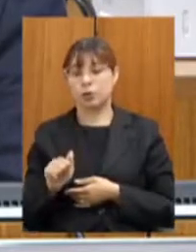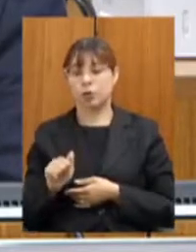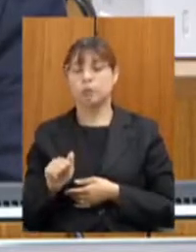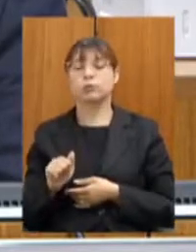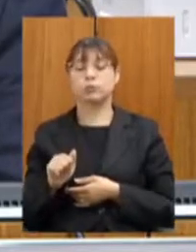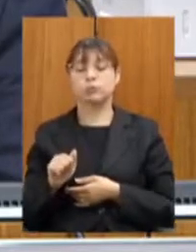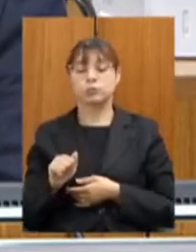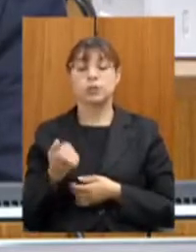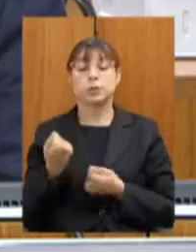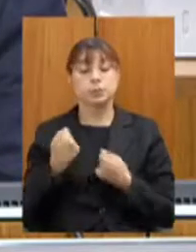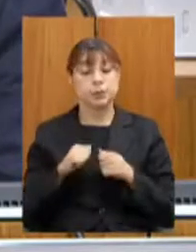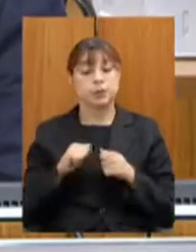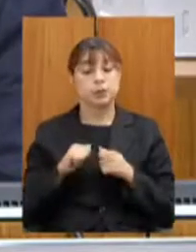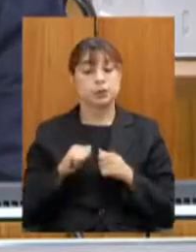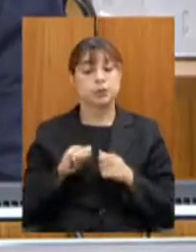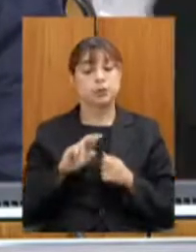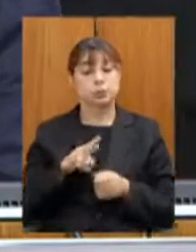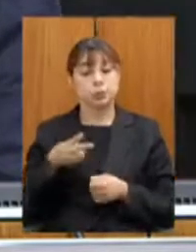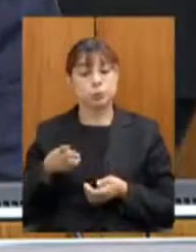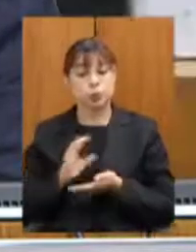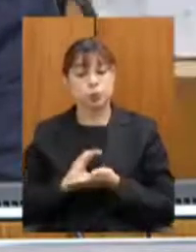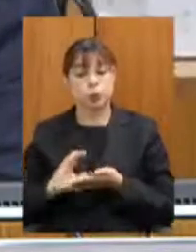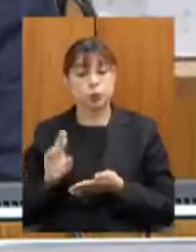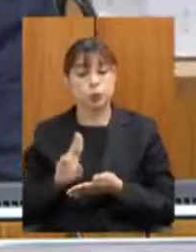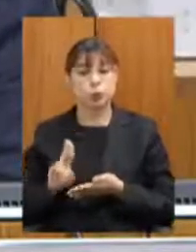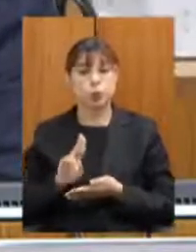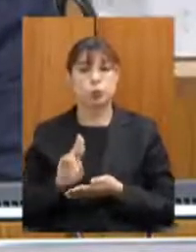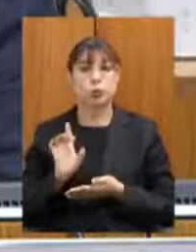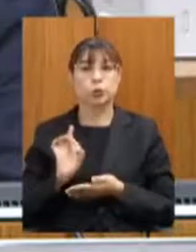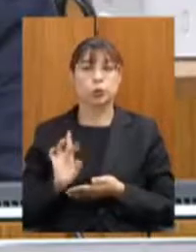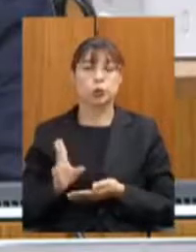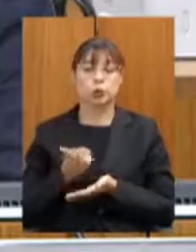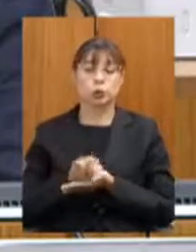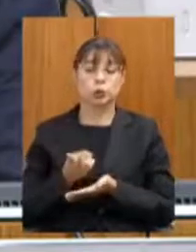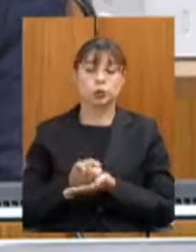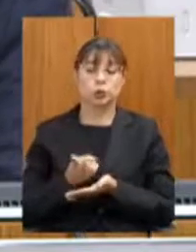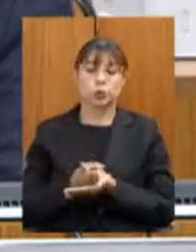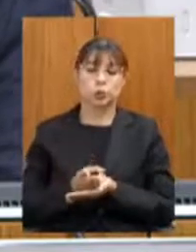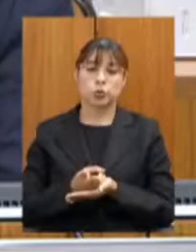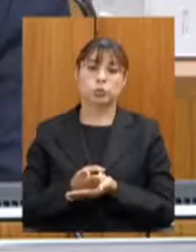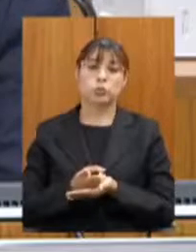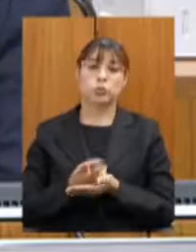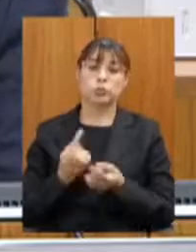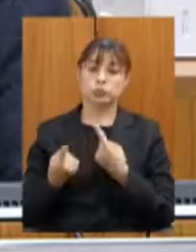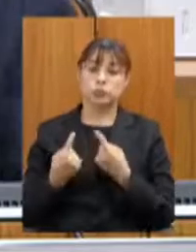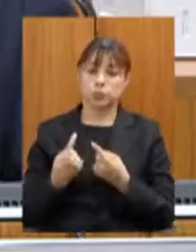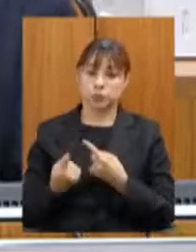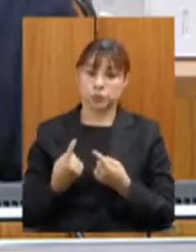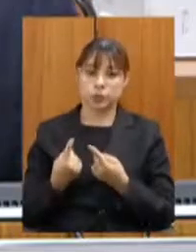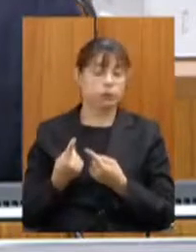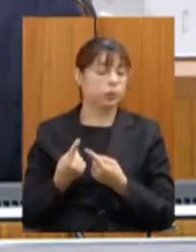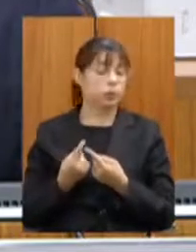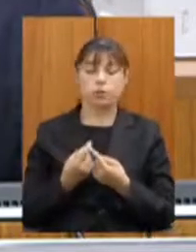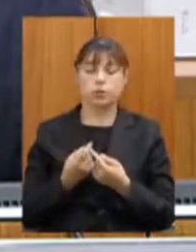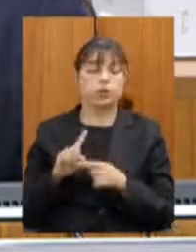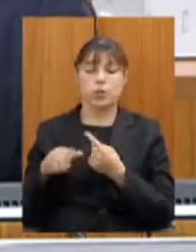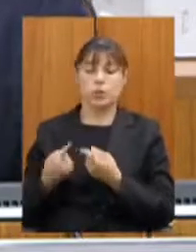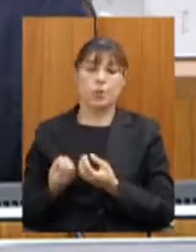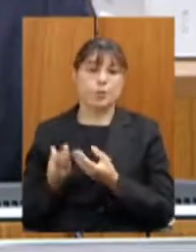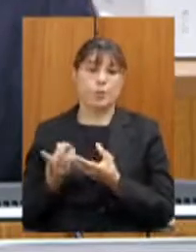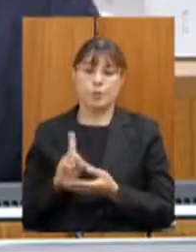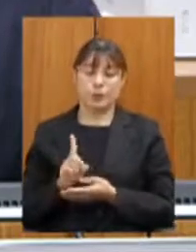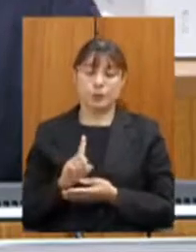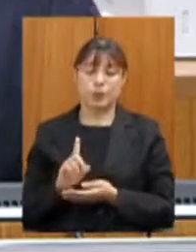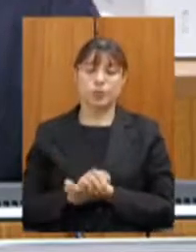ser revertido para a manutenção das rodovias não concessionadas. Para que os senhores tenham ideia, hoje 40%